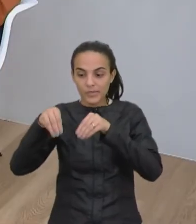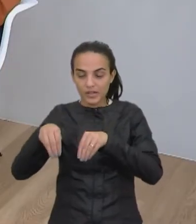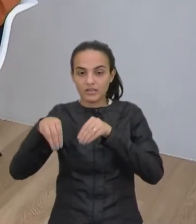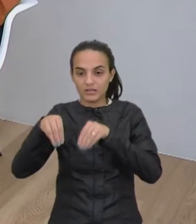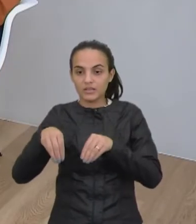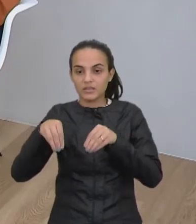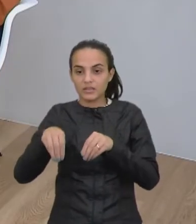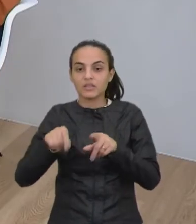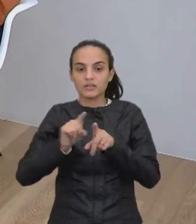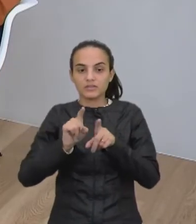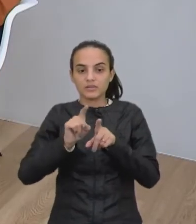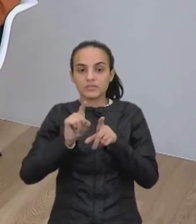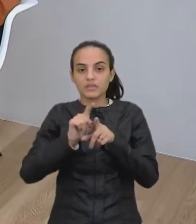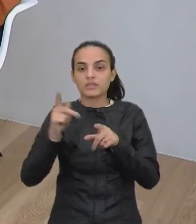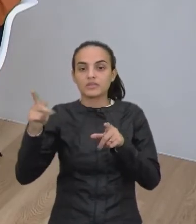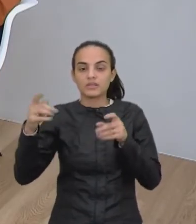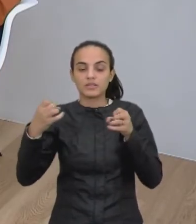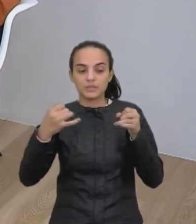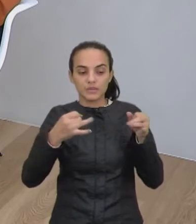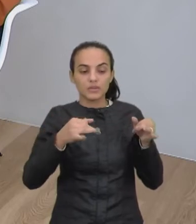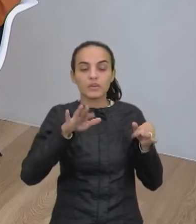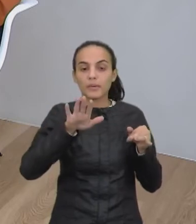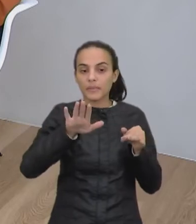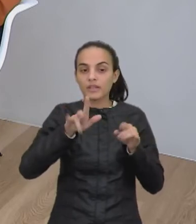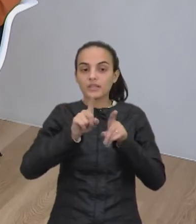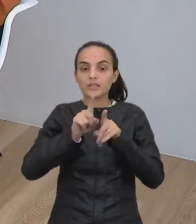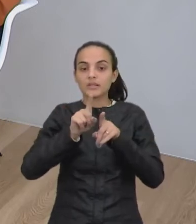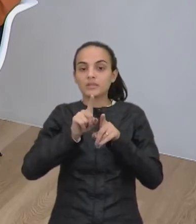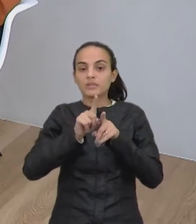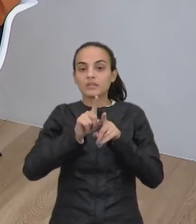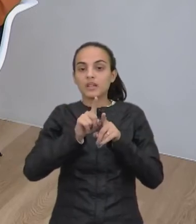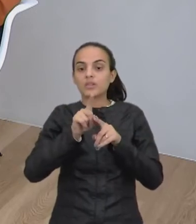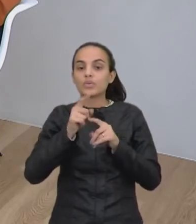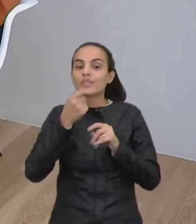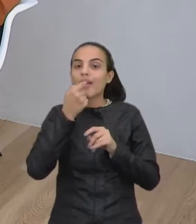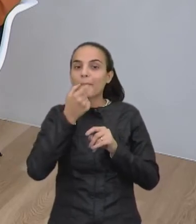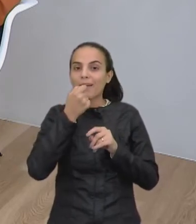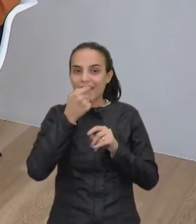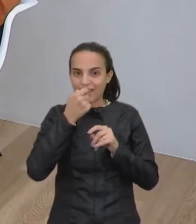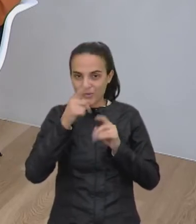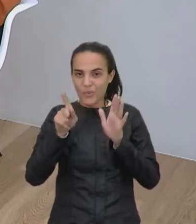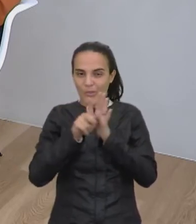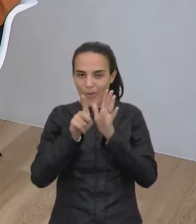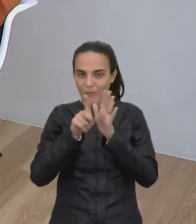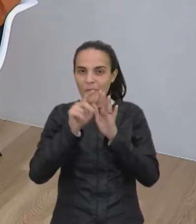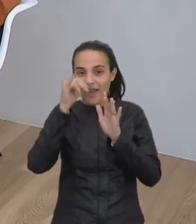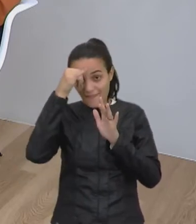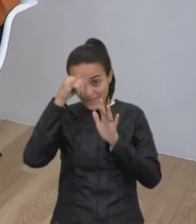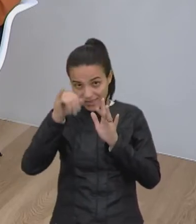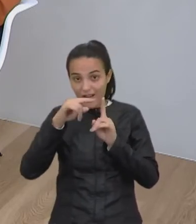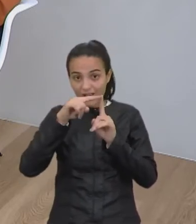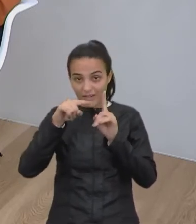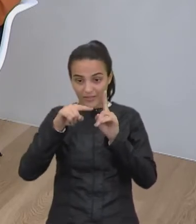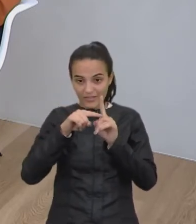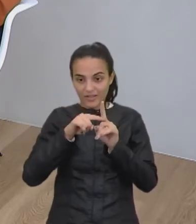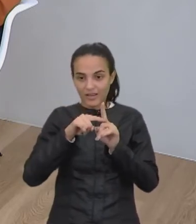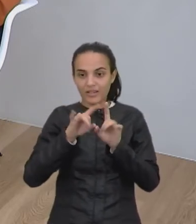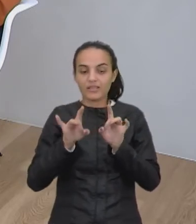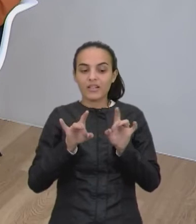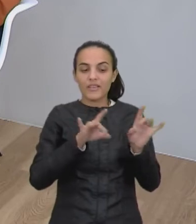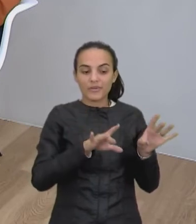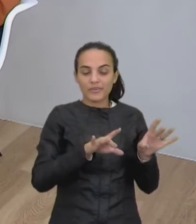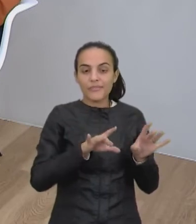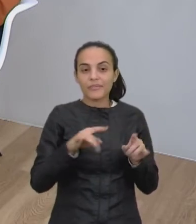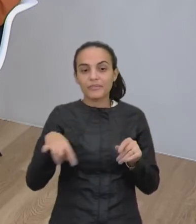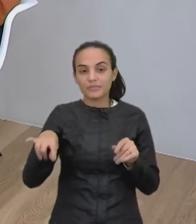microplásticos também que você citou, mas a questão dos anticoncepcionais, que muitos deles eram excretados, né,